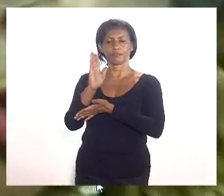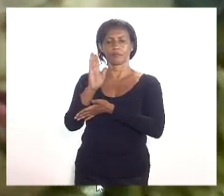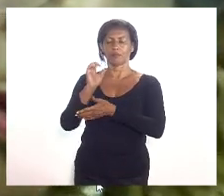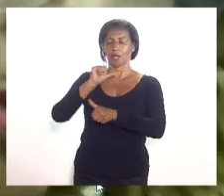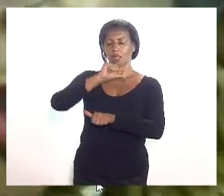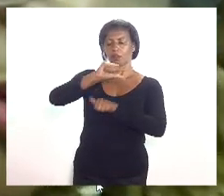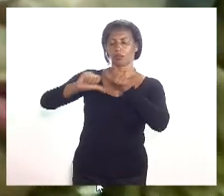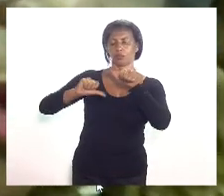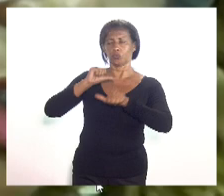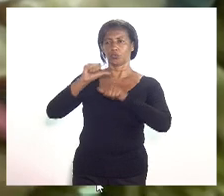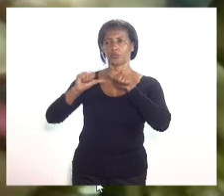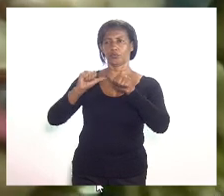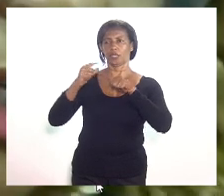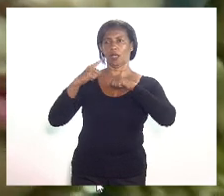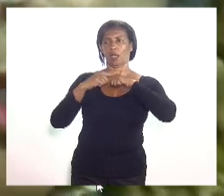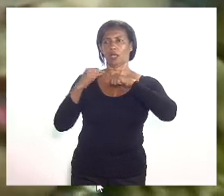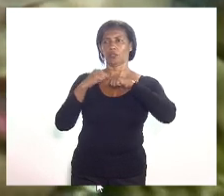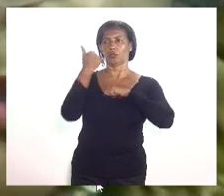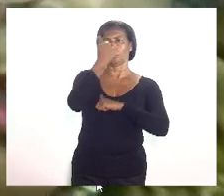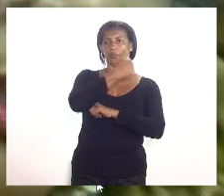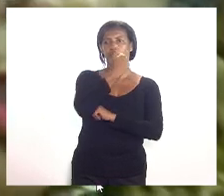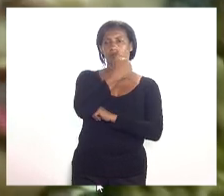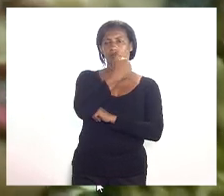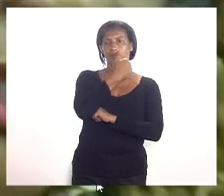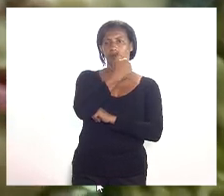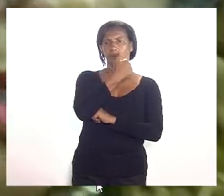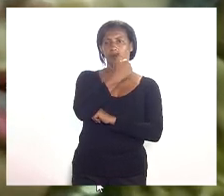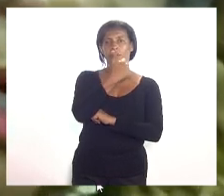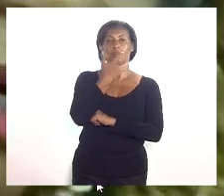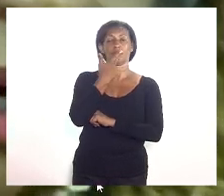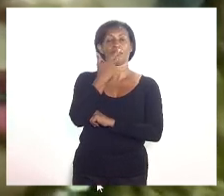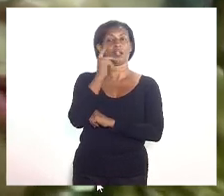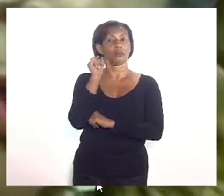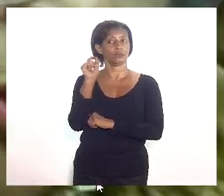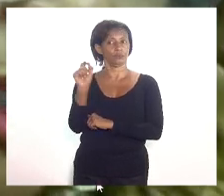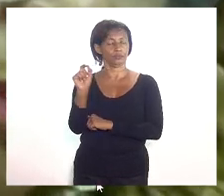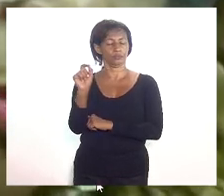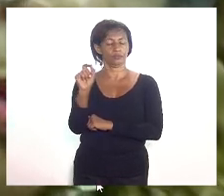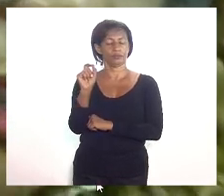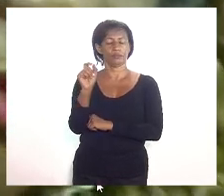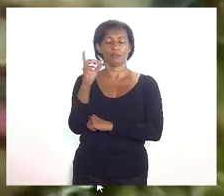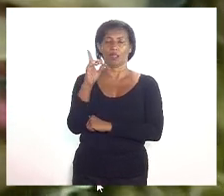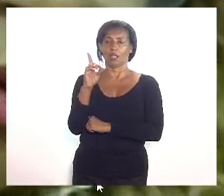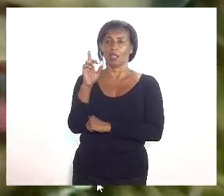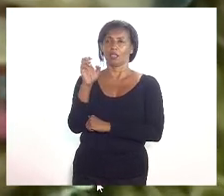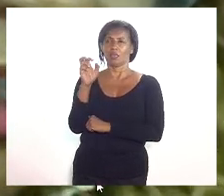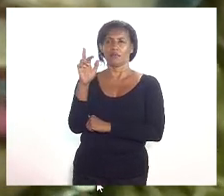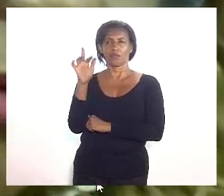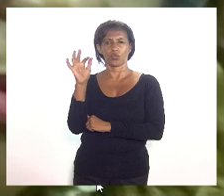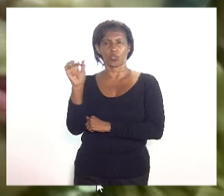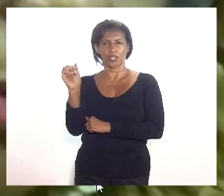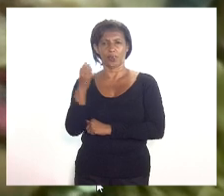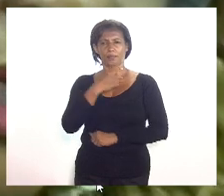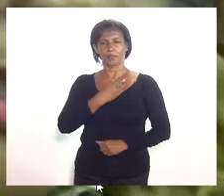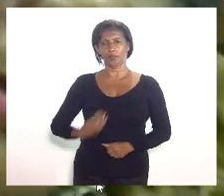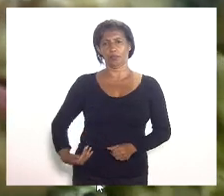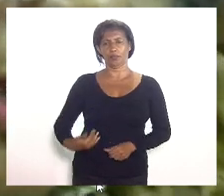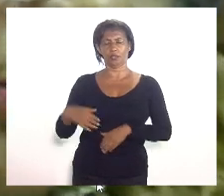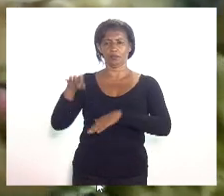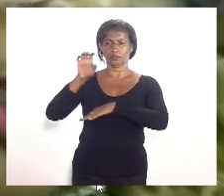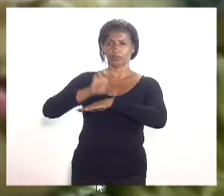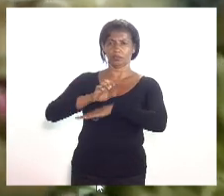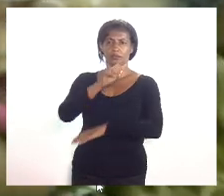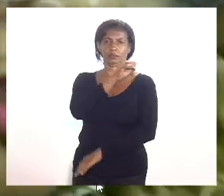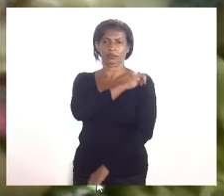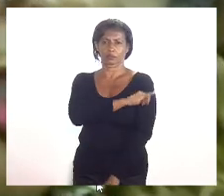modifica o artigo 1º do projeto de lei que passa a ser a seguinte redação. A defensoria pública do estado do Rio de Janeiro poderá